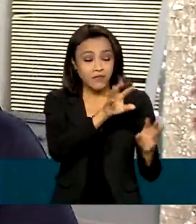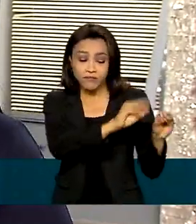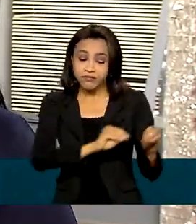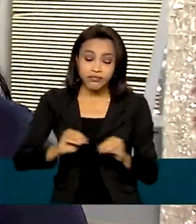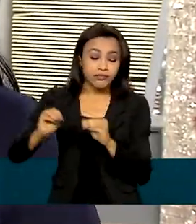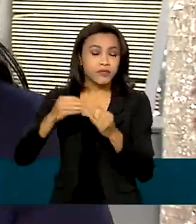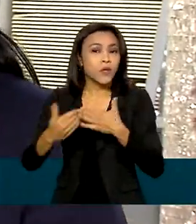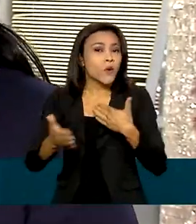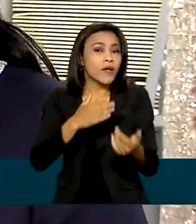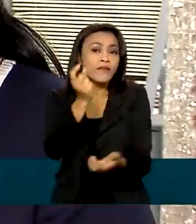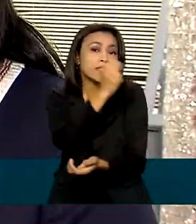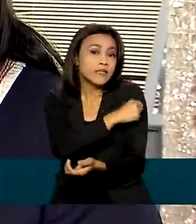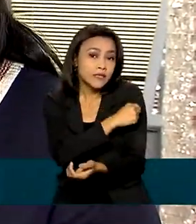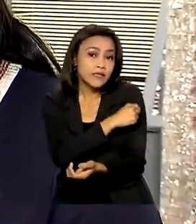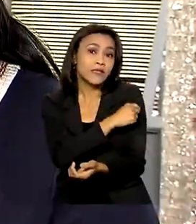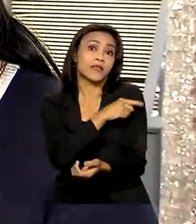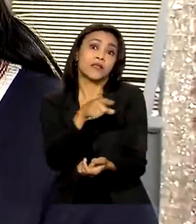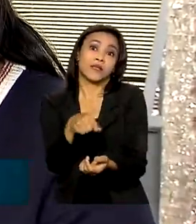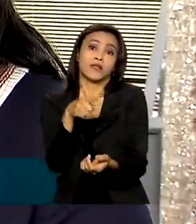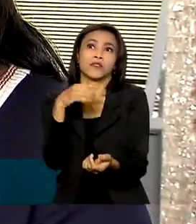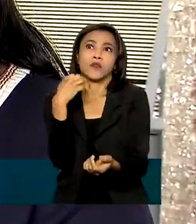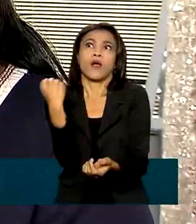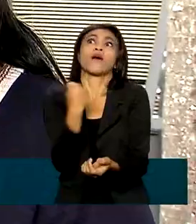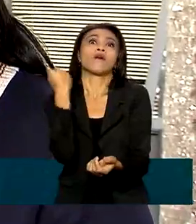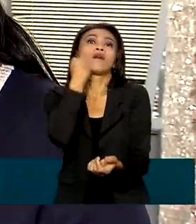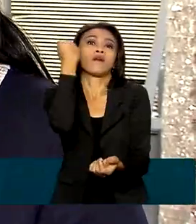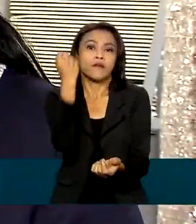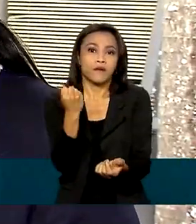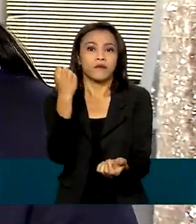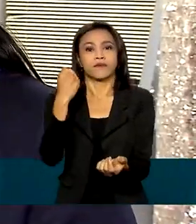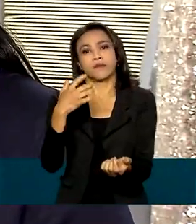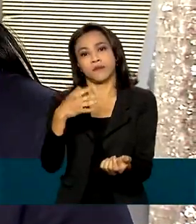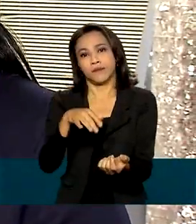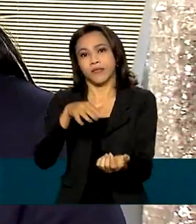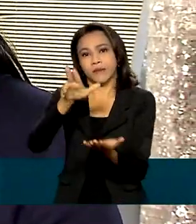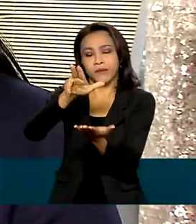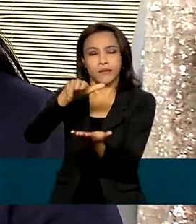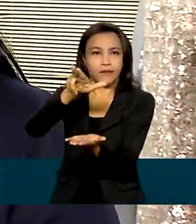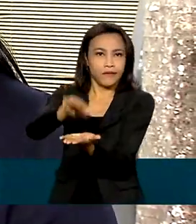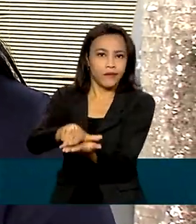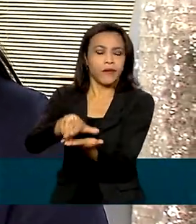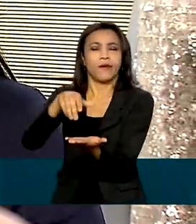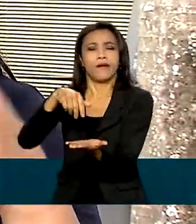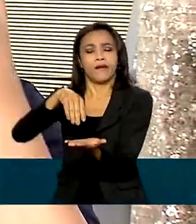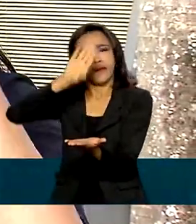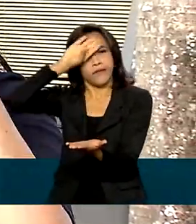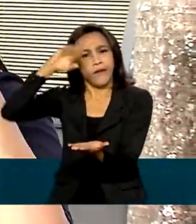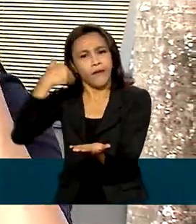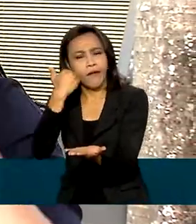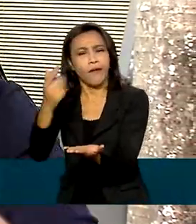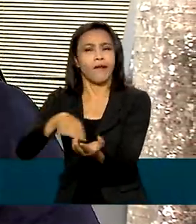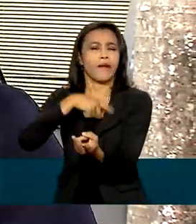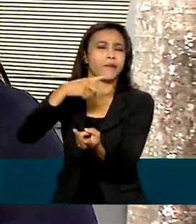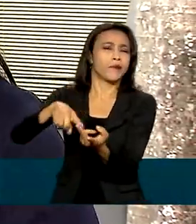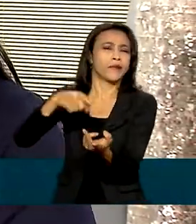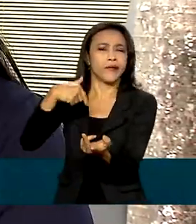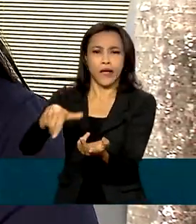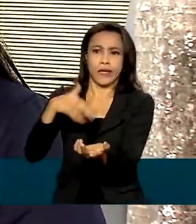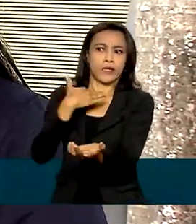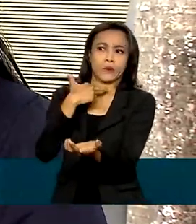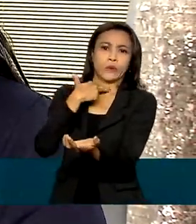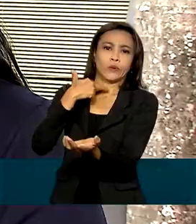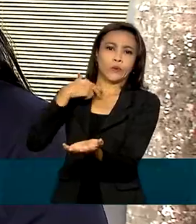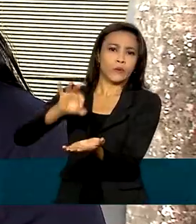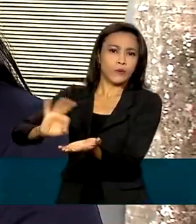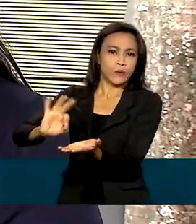tripse, é um caso agudo. Então, a criança que está com quadro febril, que está com uma doença em atividade. Essas